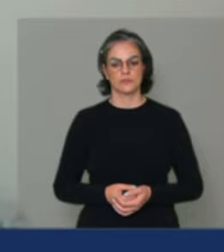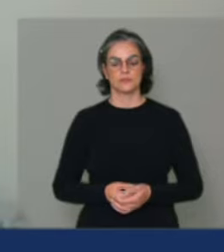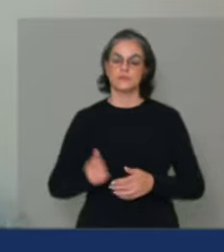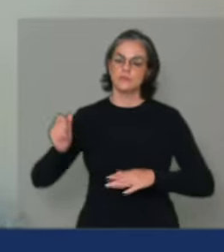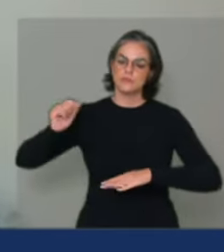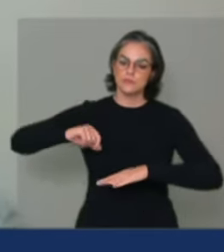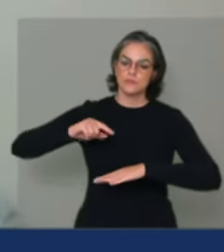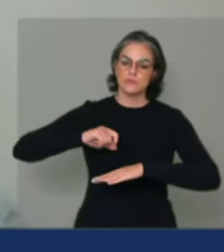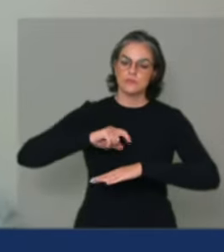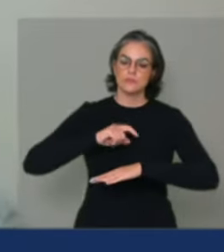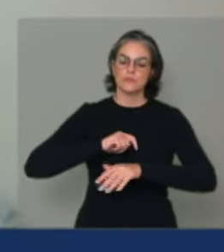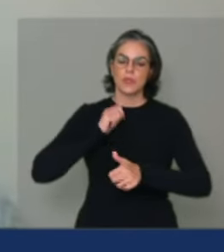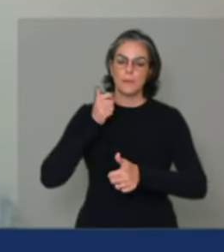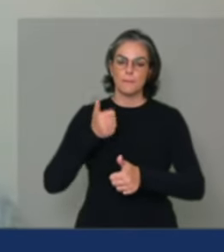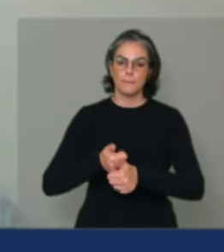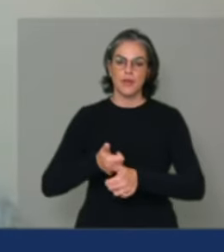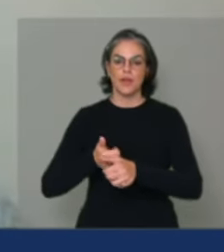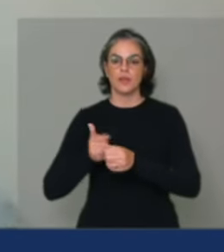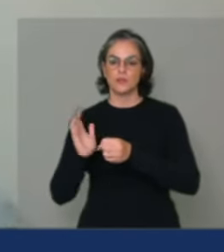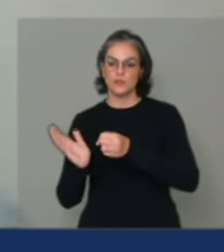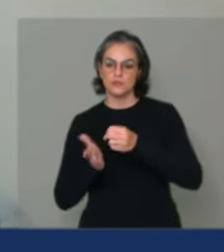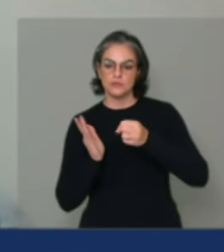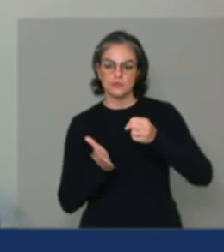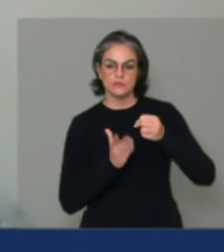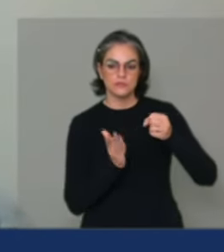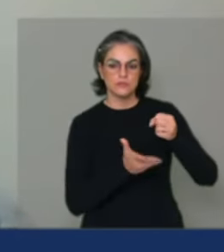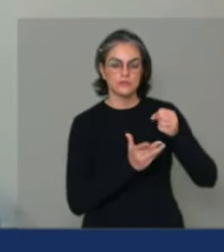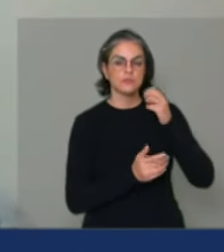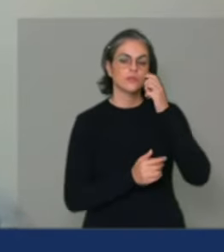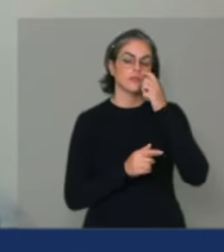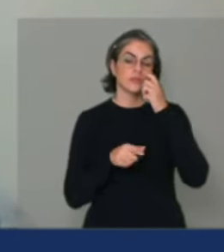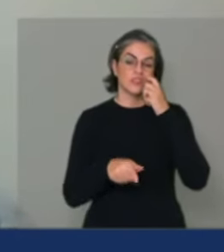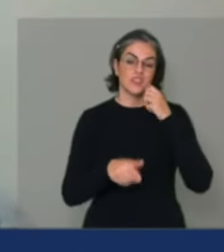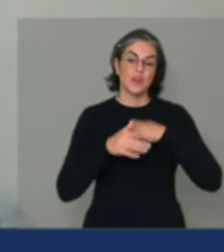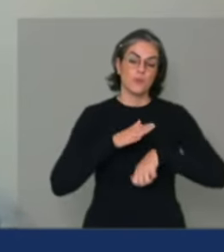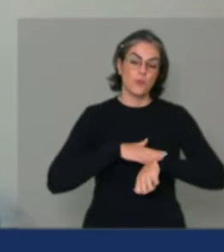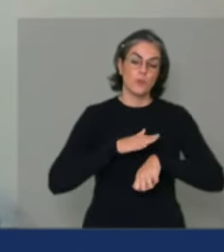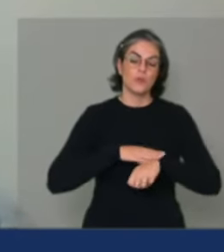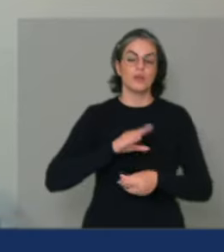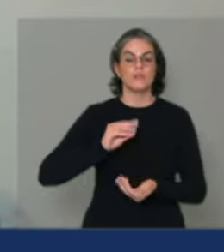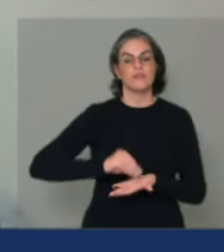chegando próximo ao final da safra, é onde falta o recurso e isso é